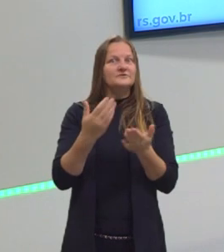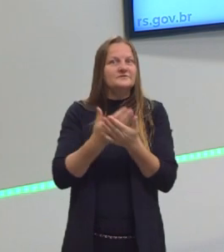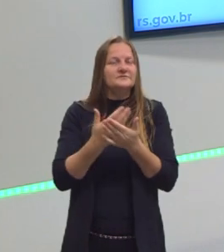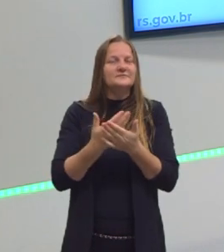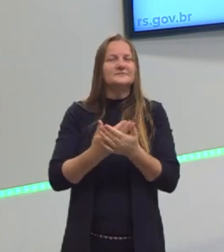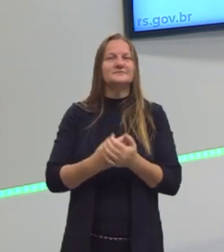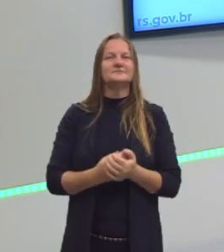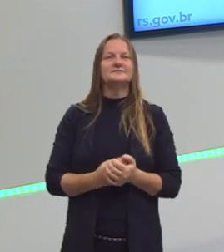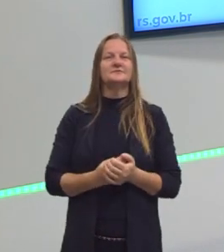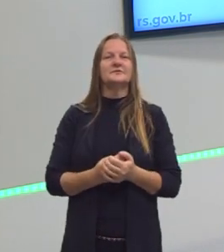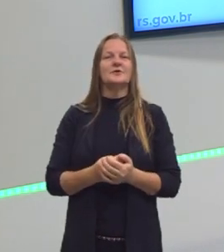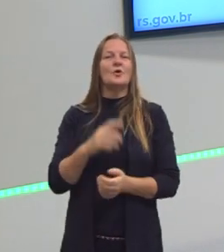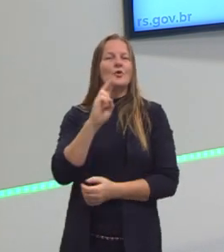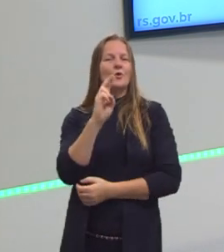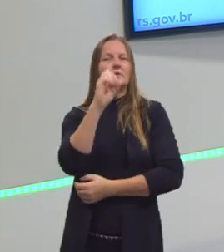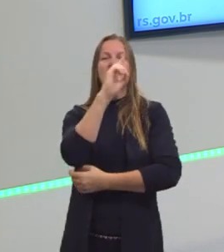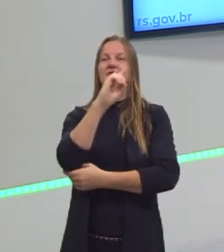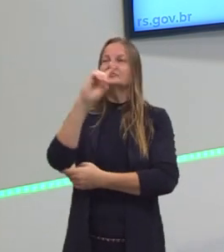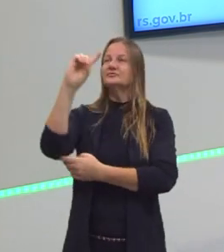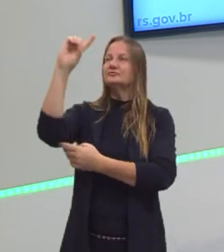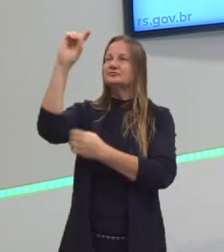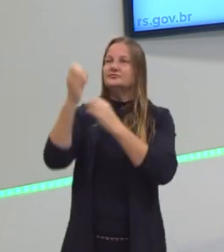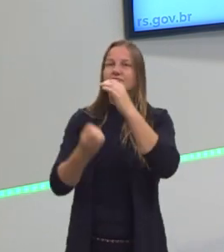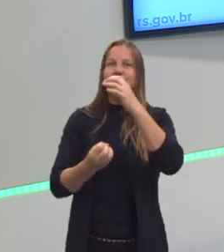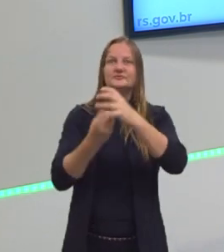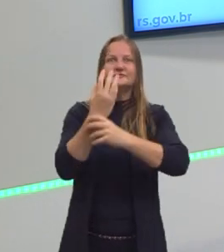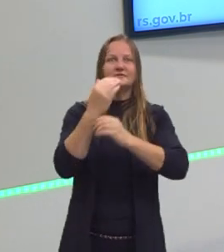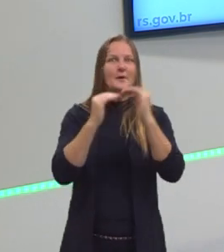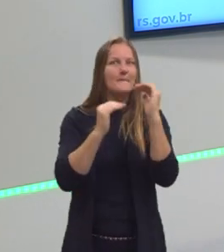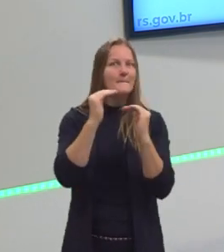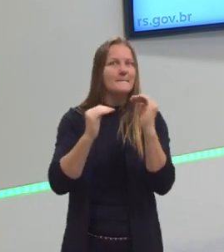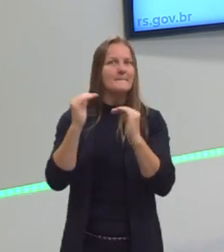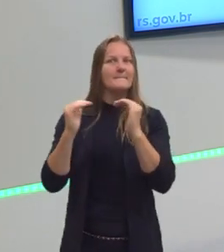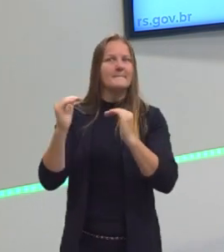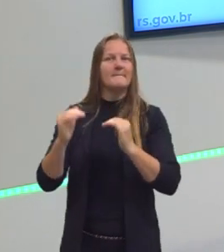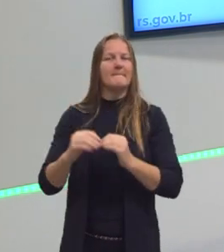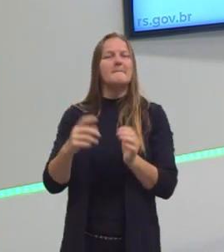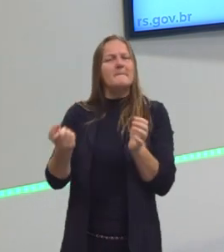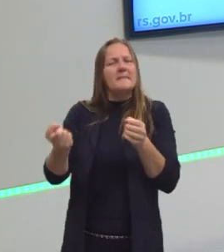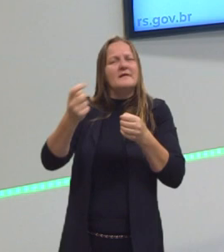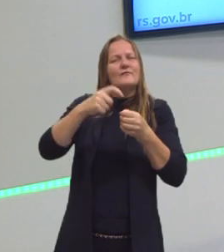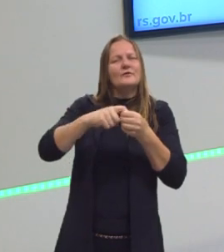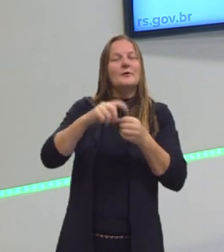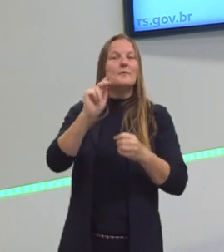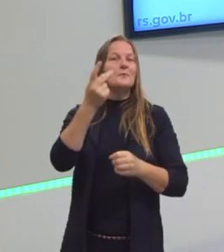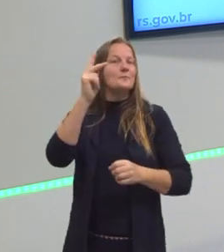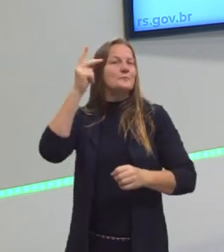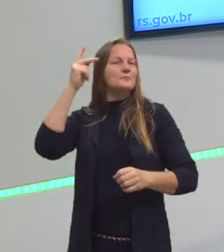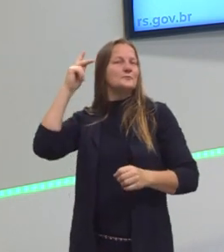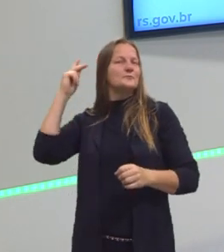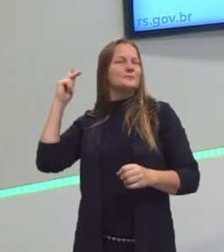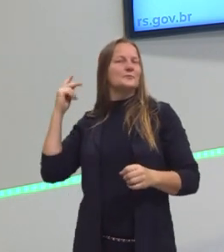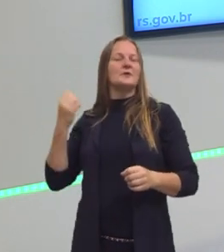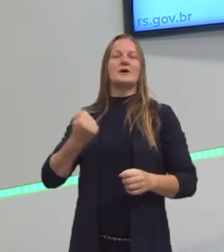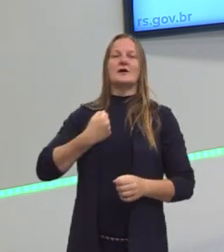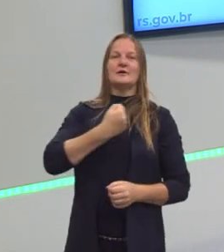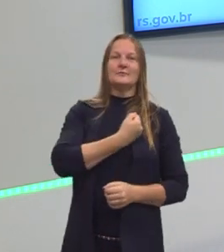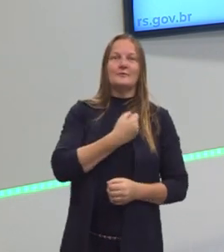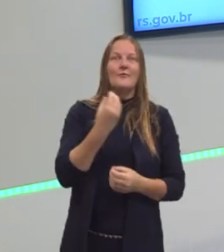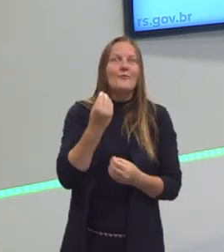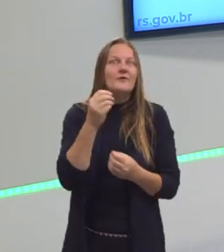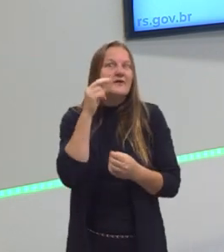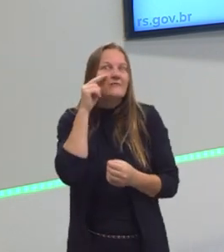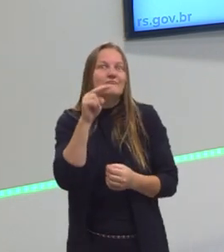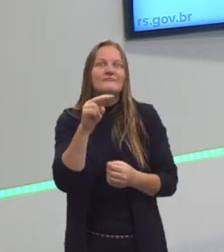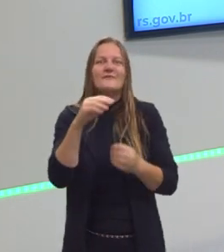de hoje, que é a divina proporção. Então, nós vamos voltar aí um pouco lá na história dos números e vamos ver o que